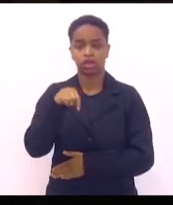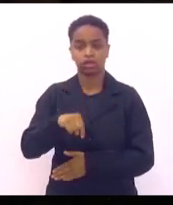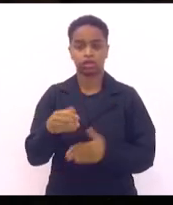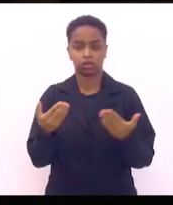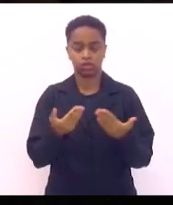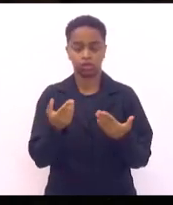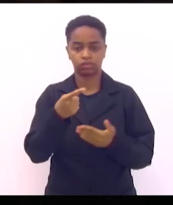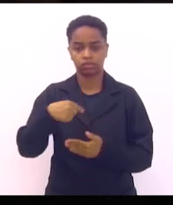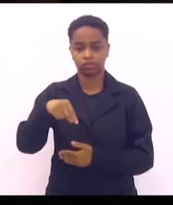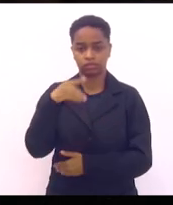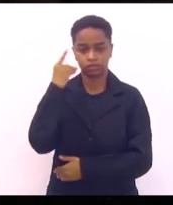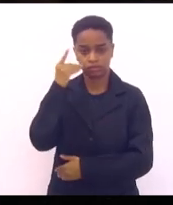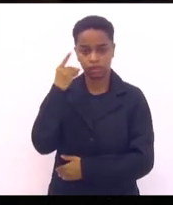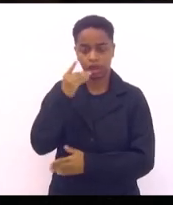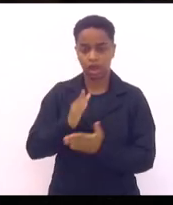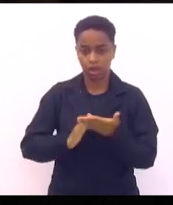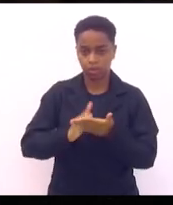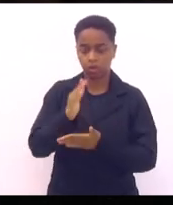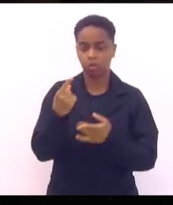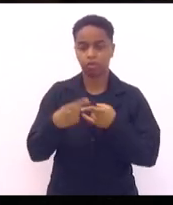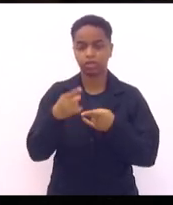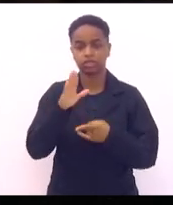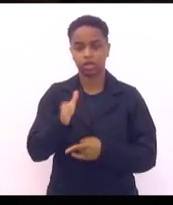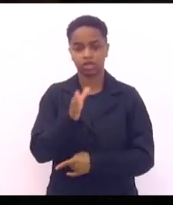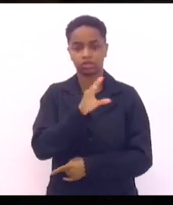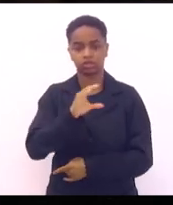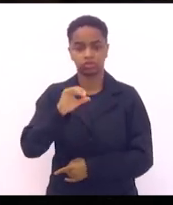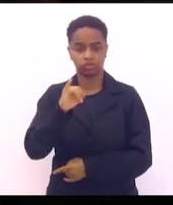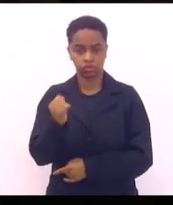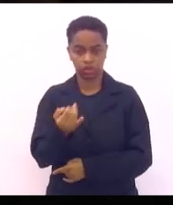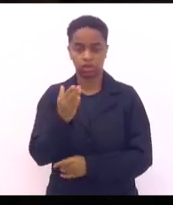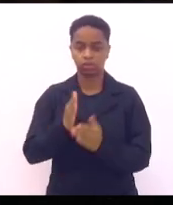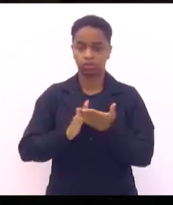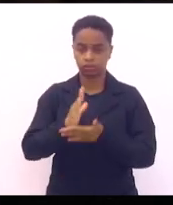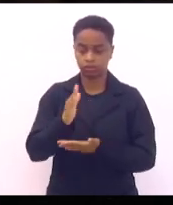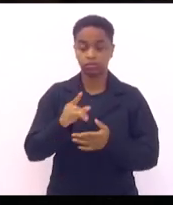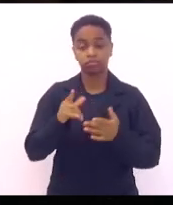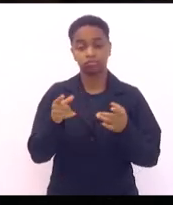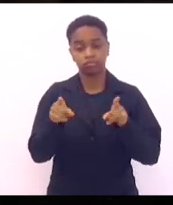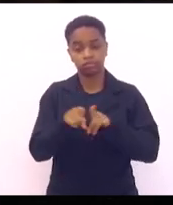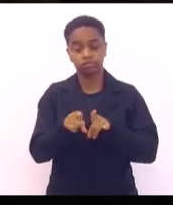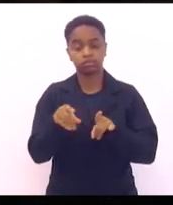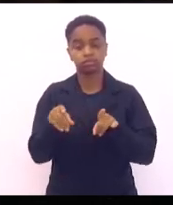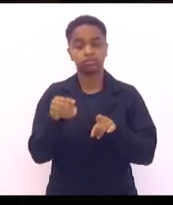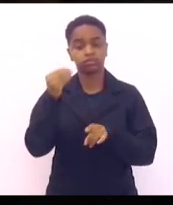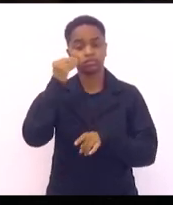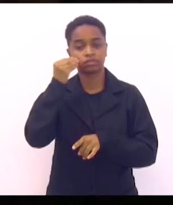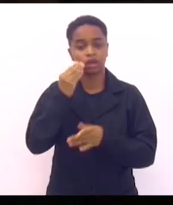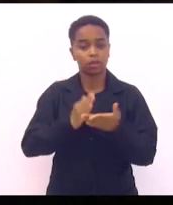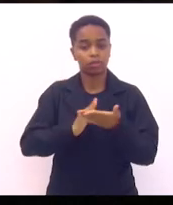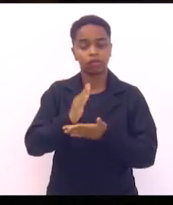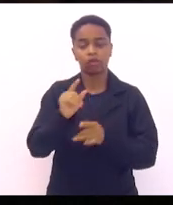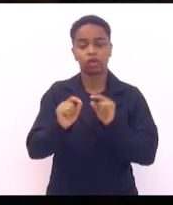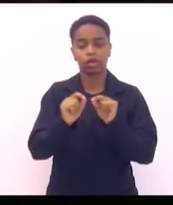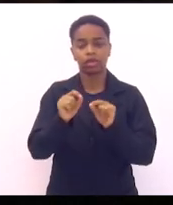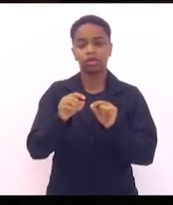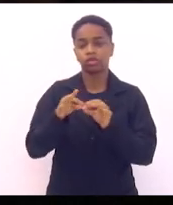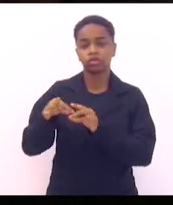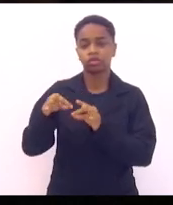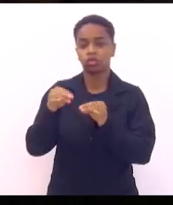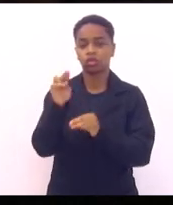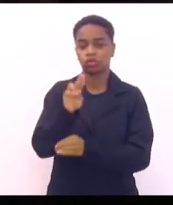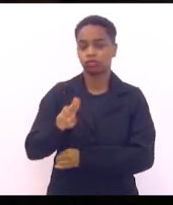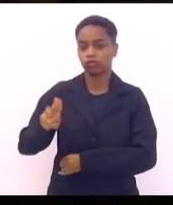deputados, que já foi aprovado pela CCJ, que a gente aprove isso e coloque para as universidades de ensino